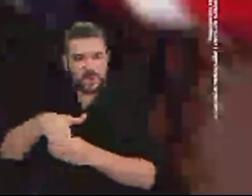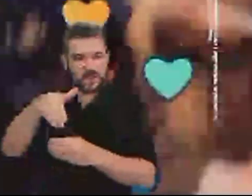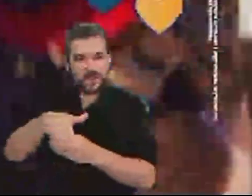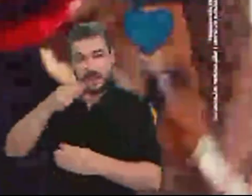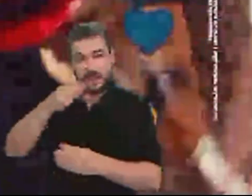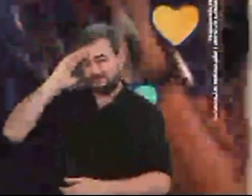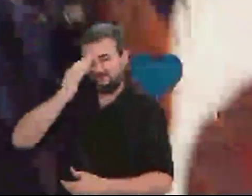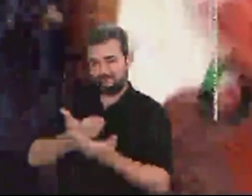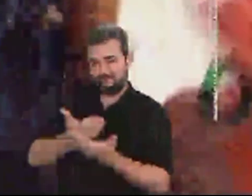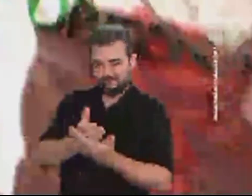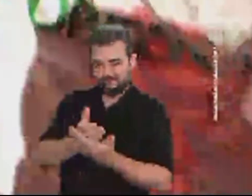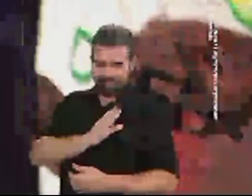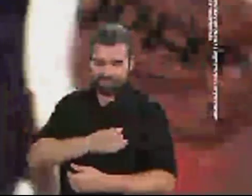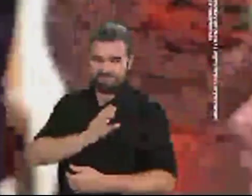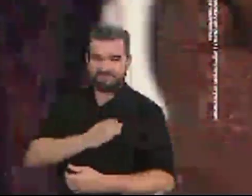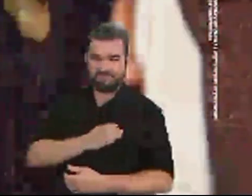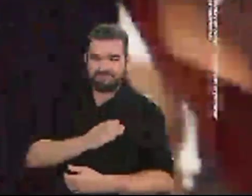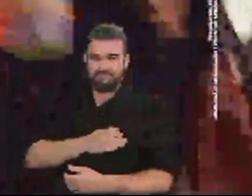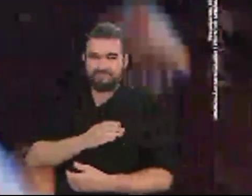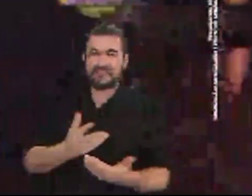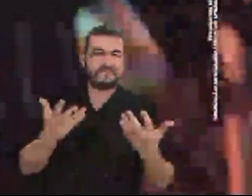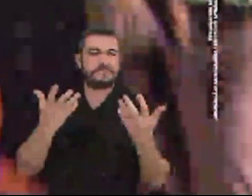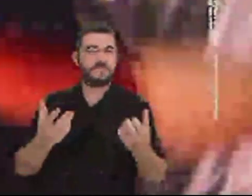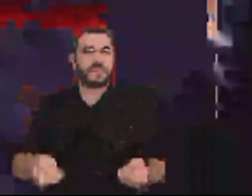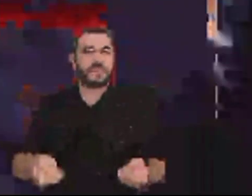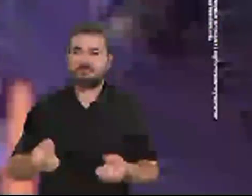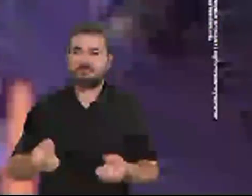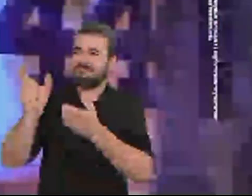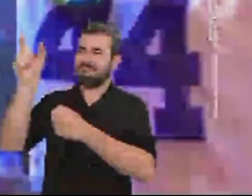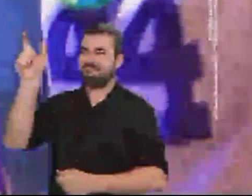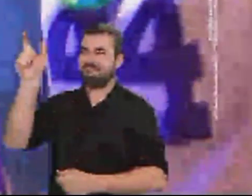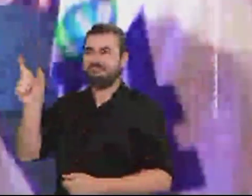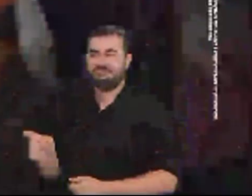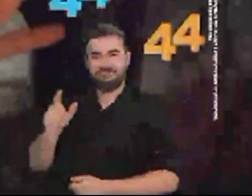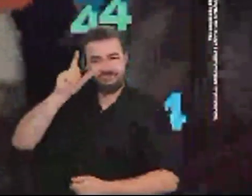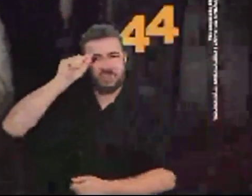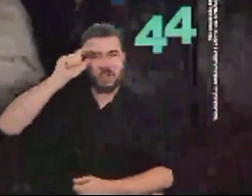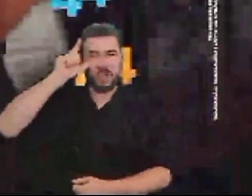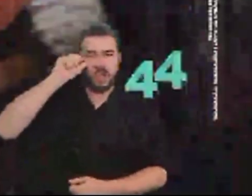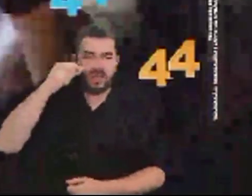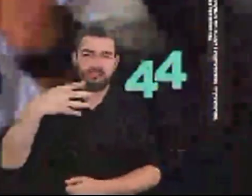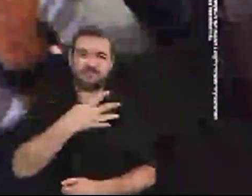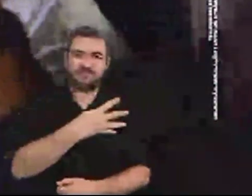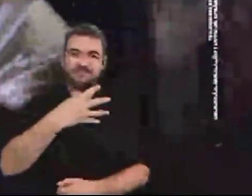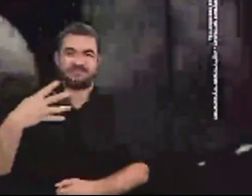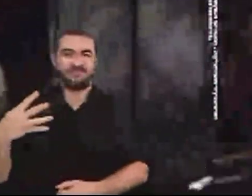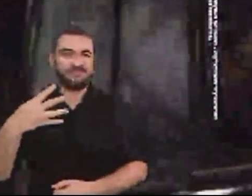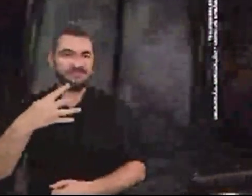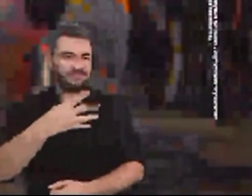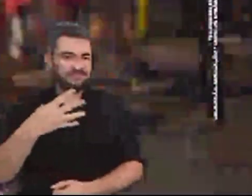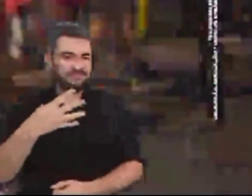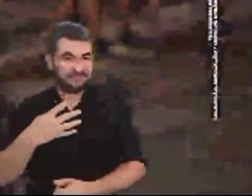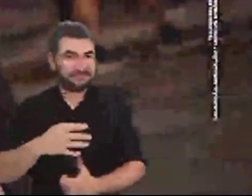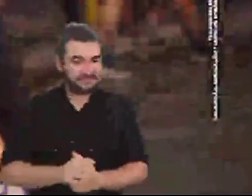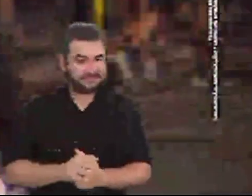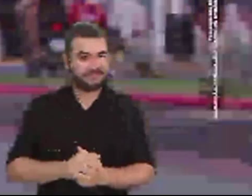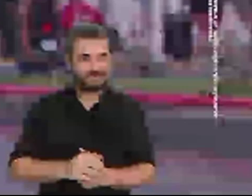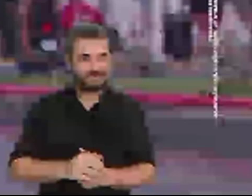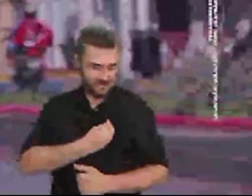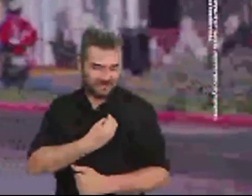voltar com o coração chegou a hora de Oscar é 44